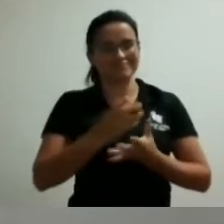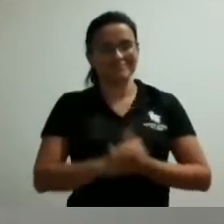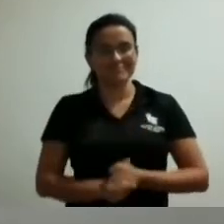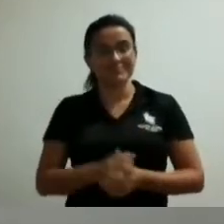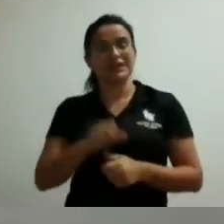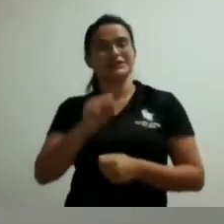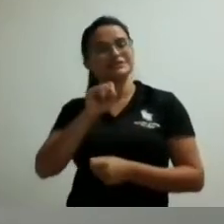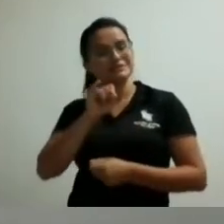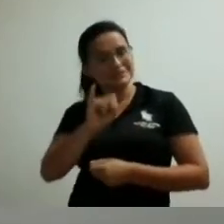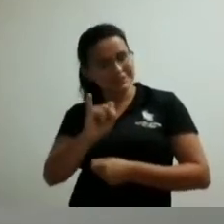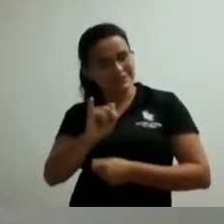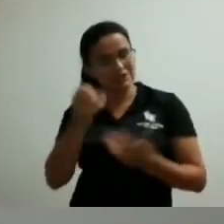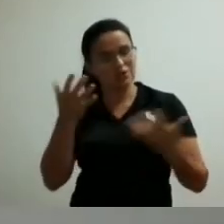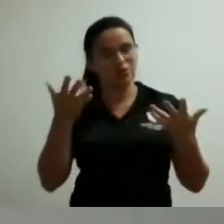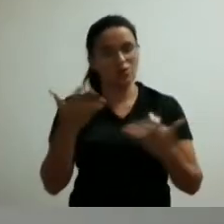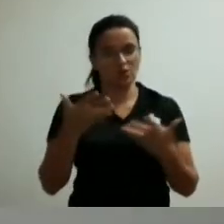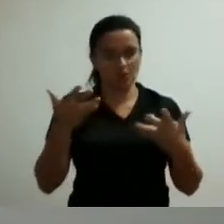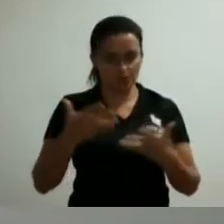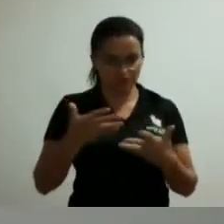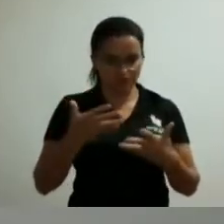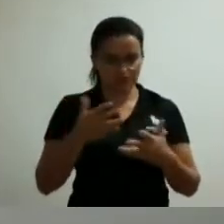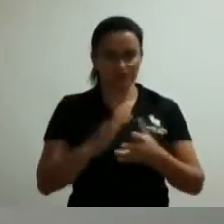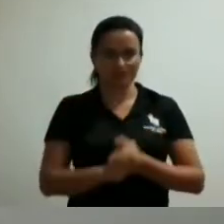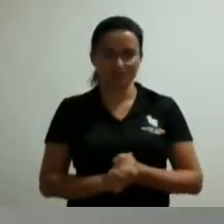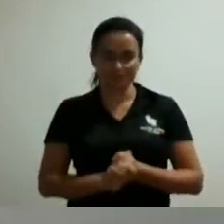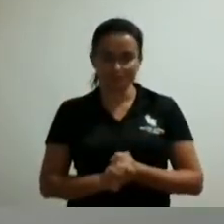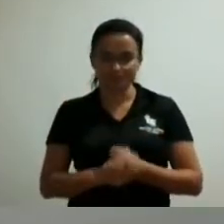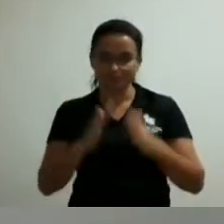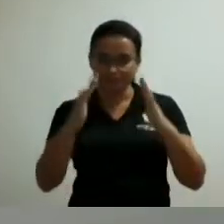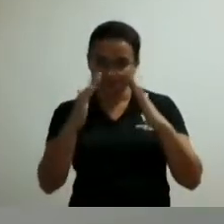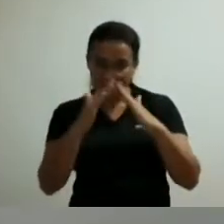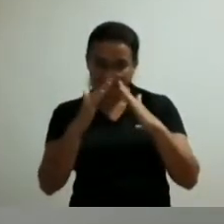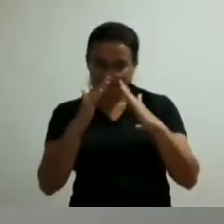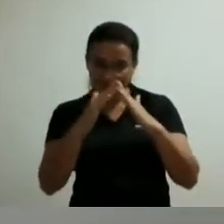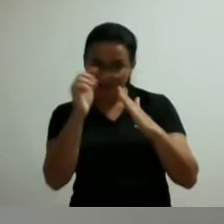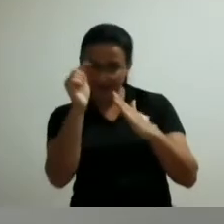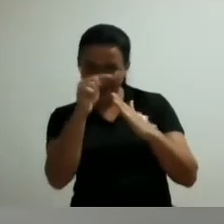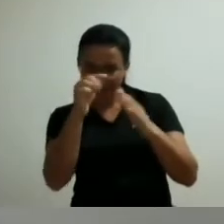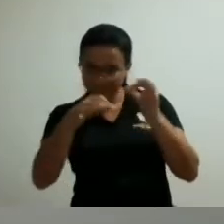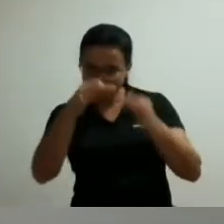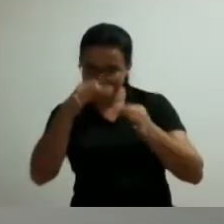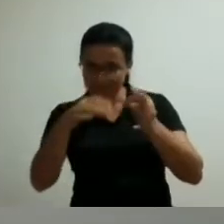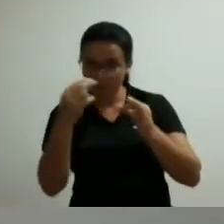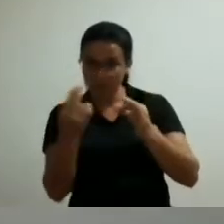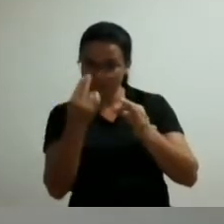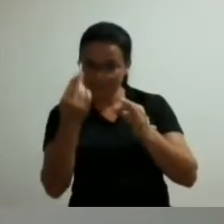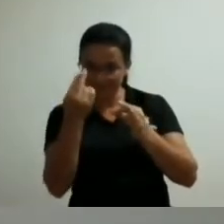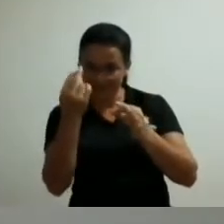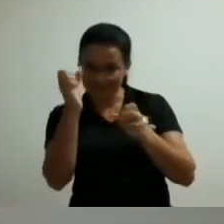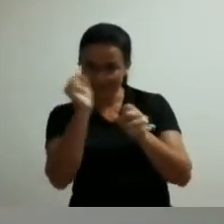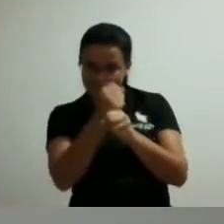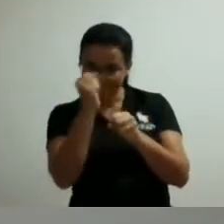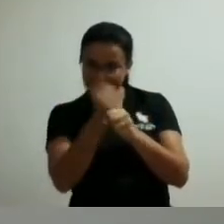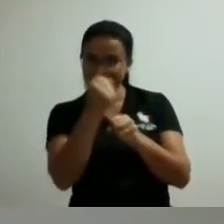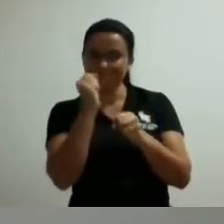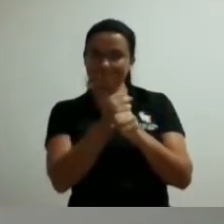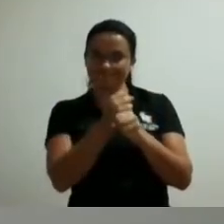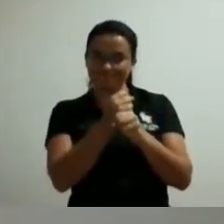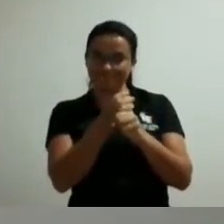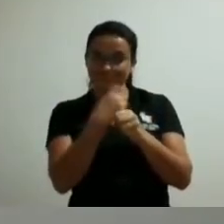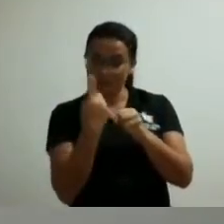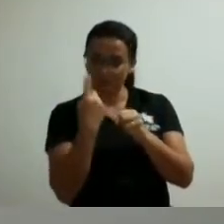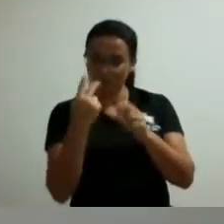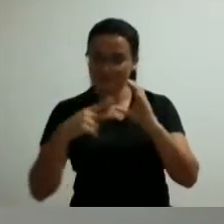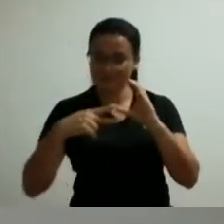judiciário está sendo construída é graças aos esforços do doutor Paulo